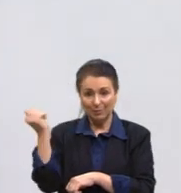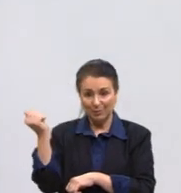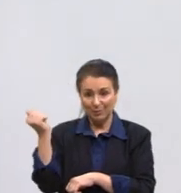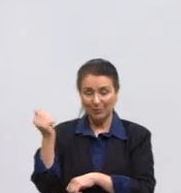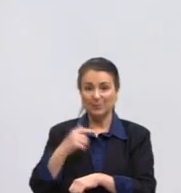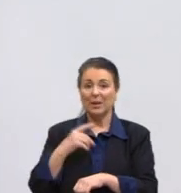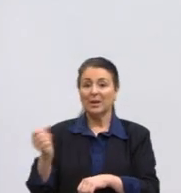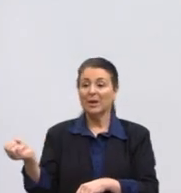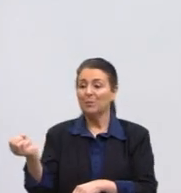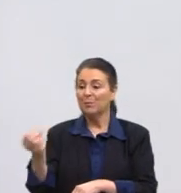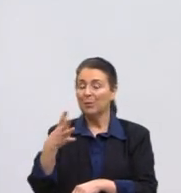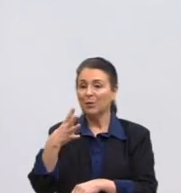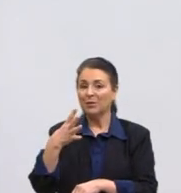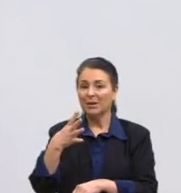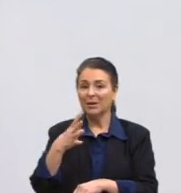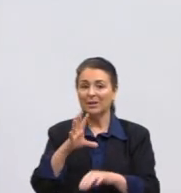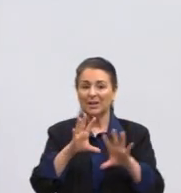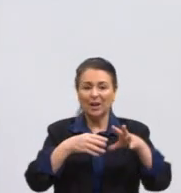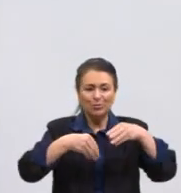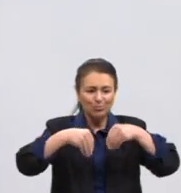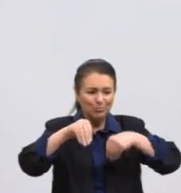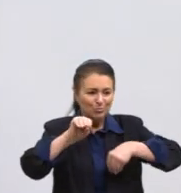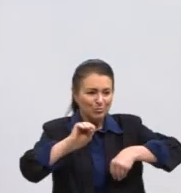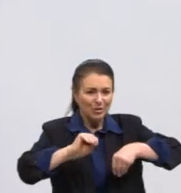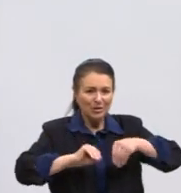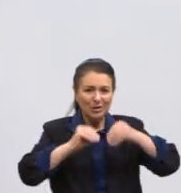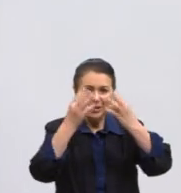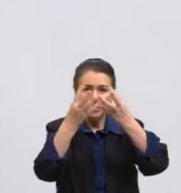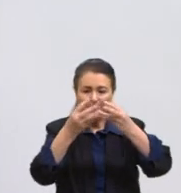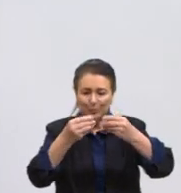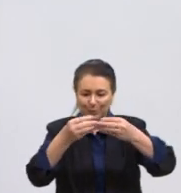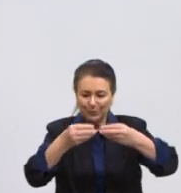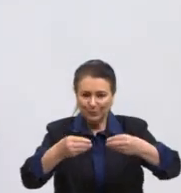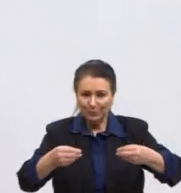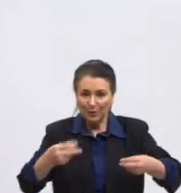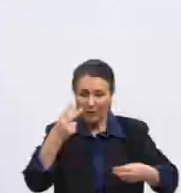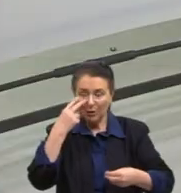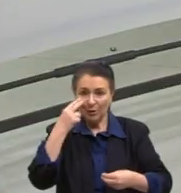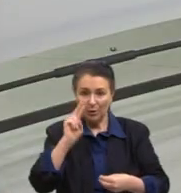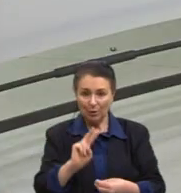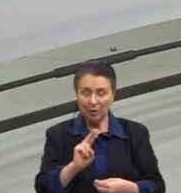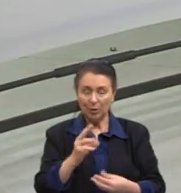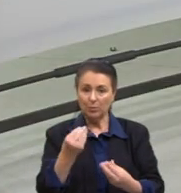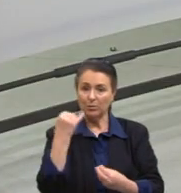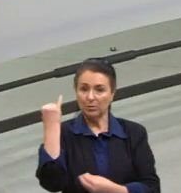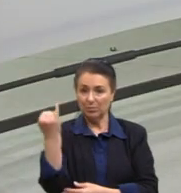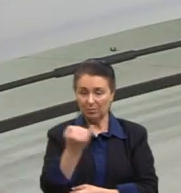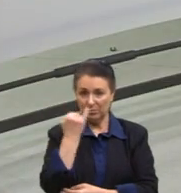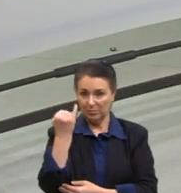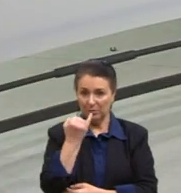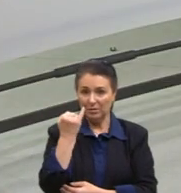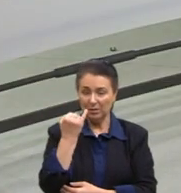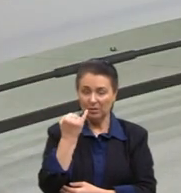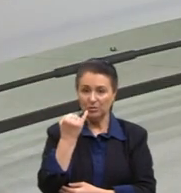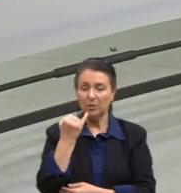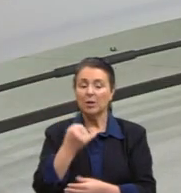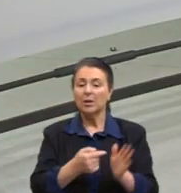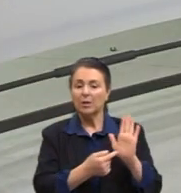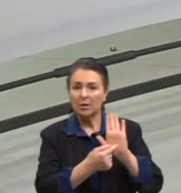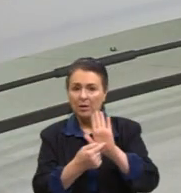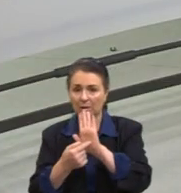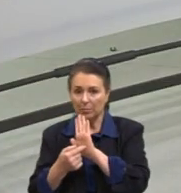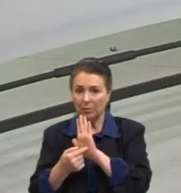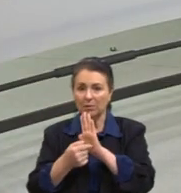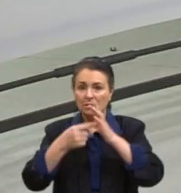A modernidade líquida. Te aconselho você a passar o olho nesse livro. Muito importante. E traz muito dessas questões que nós